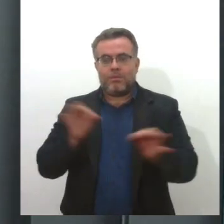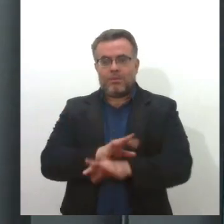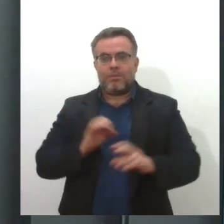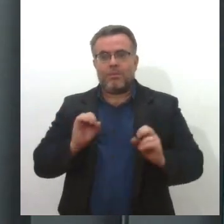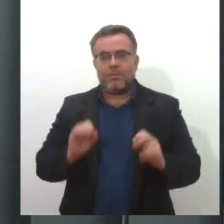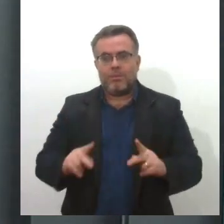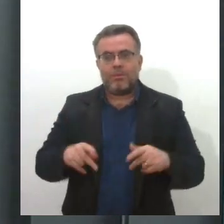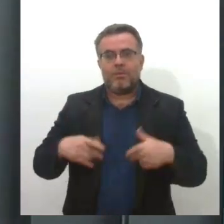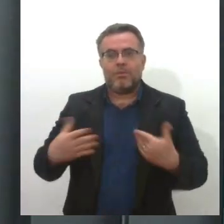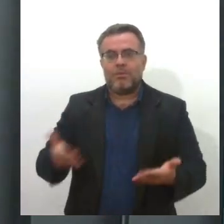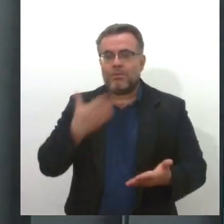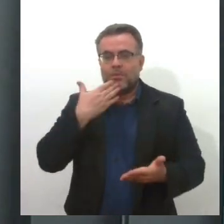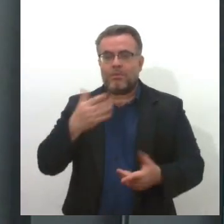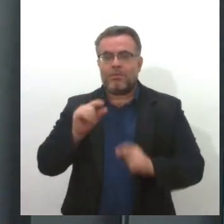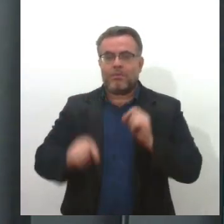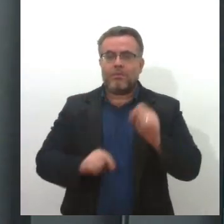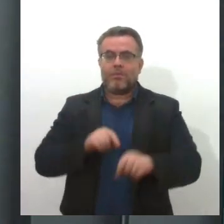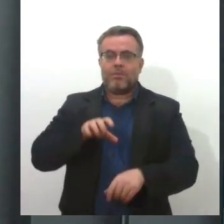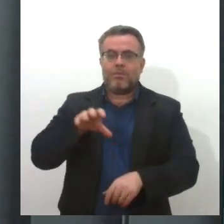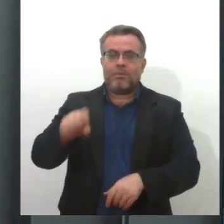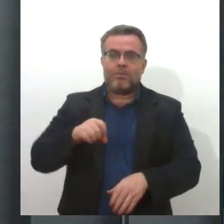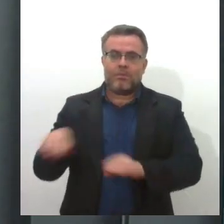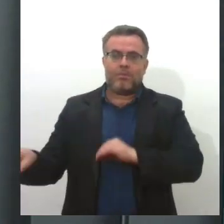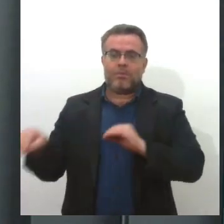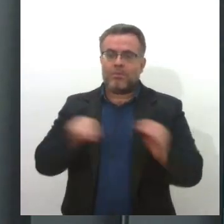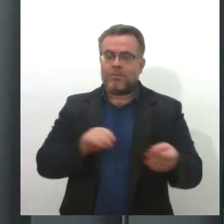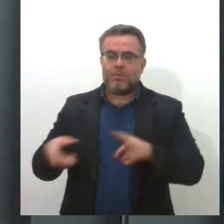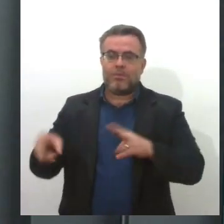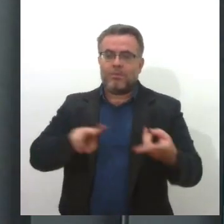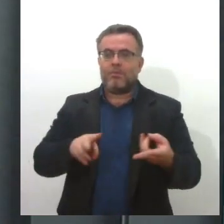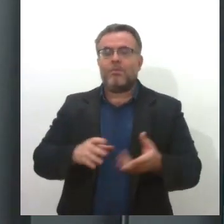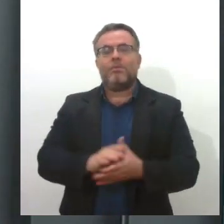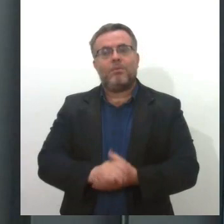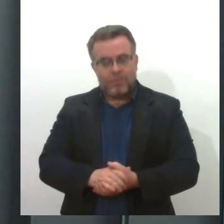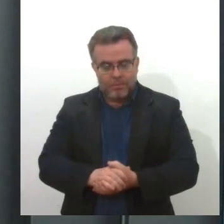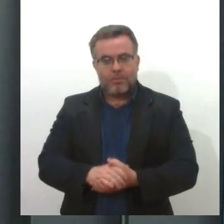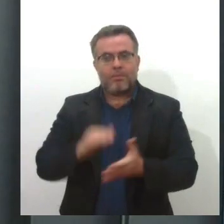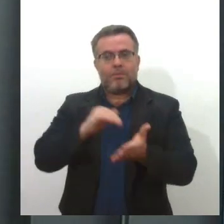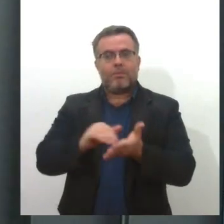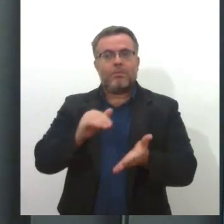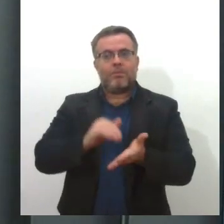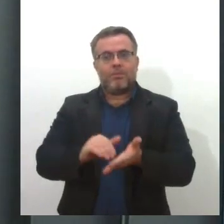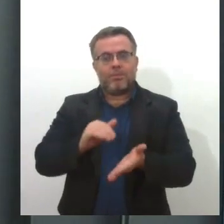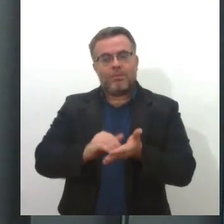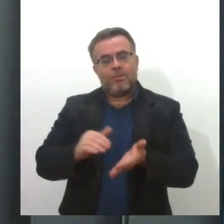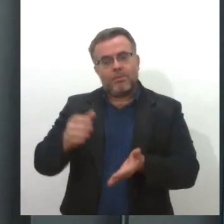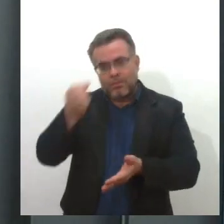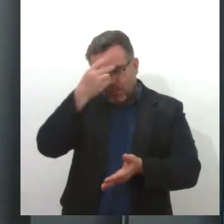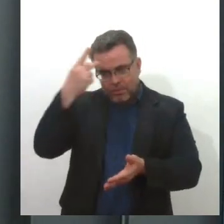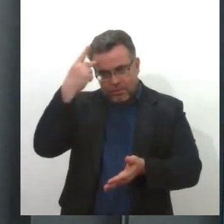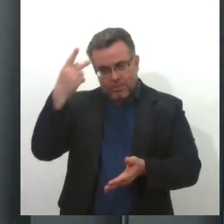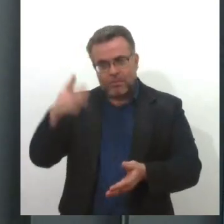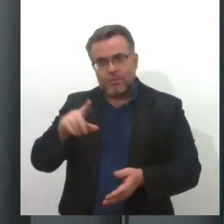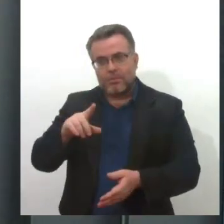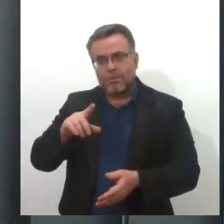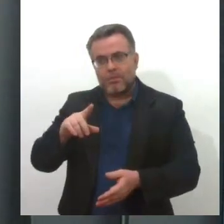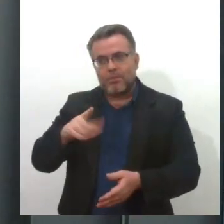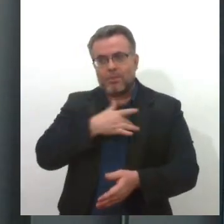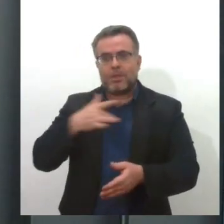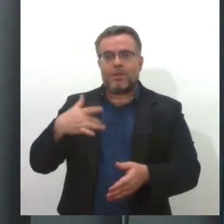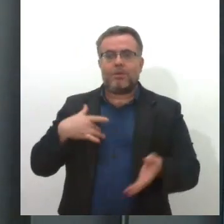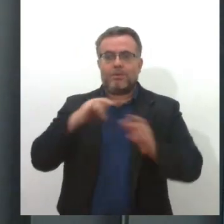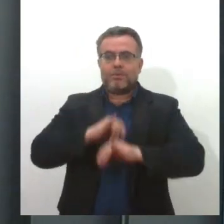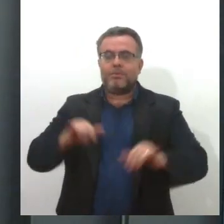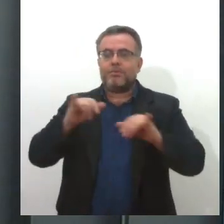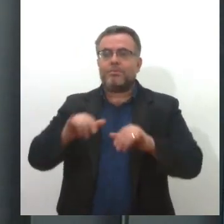e solicitar também a sua transferência. E a Secretaria Municipal de Saúde divulgou a programação do carro